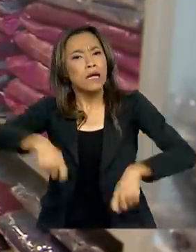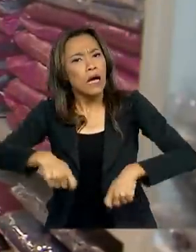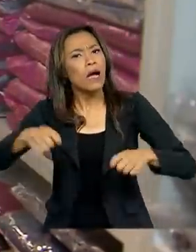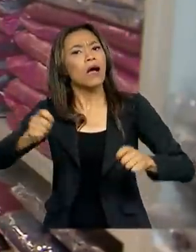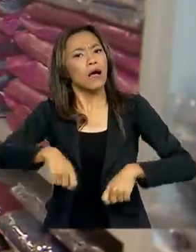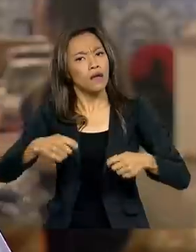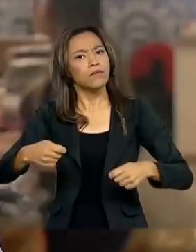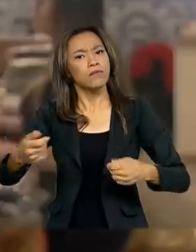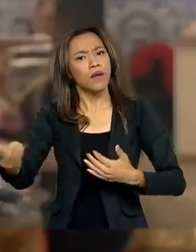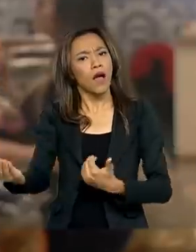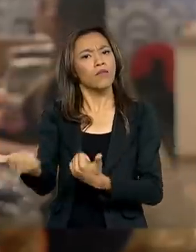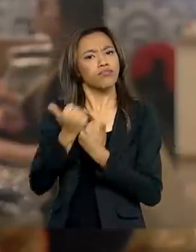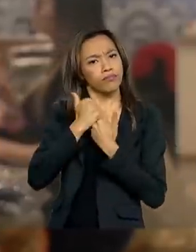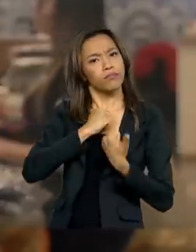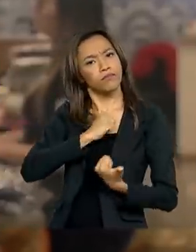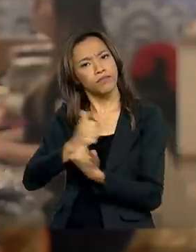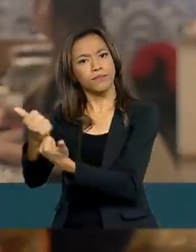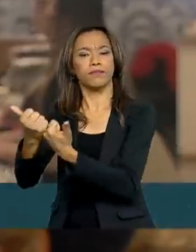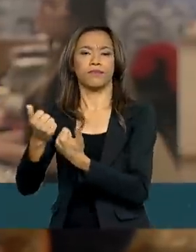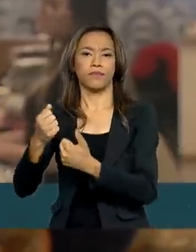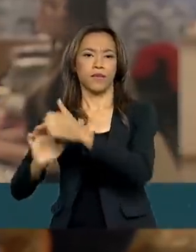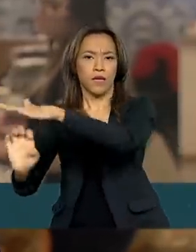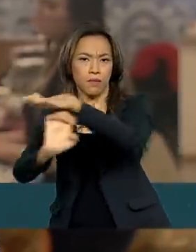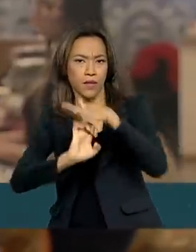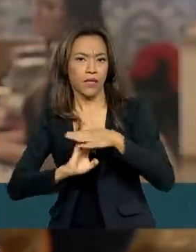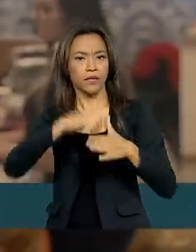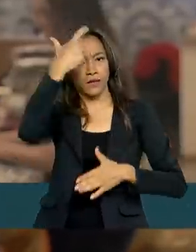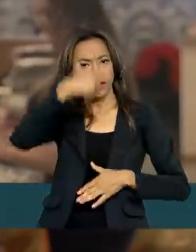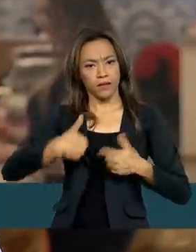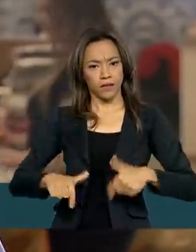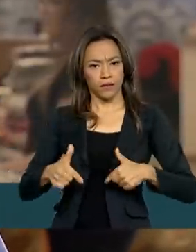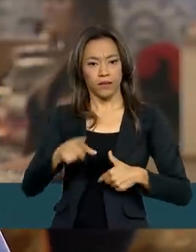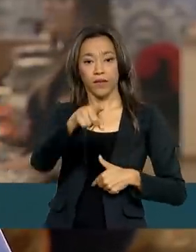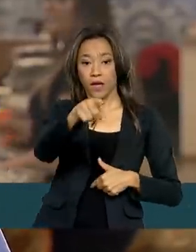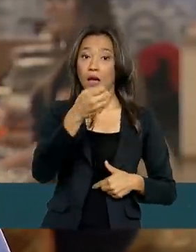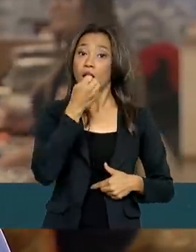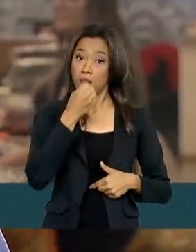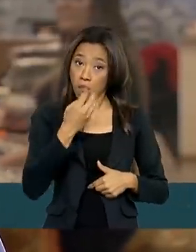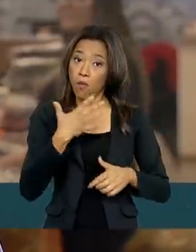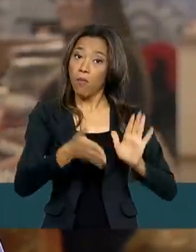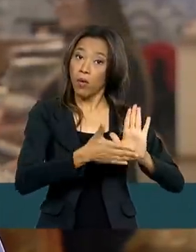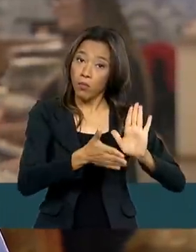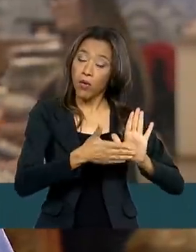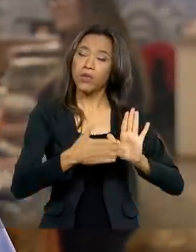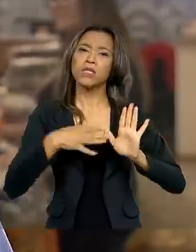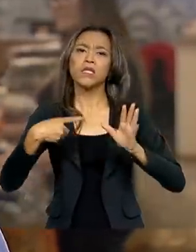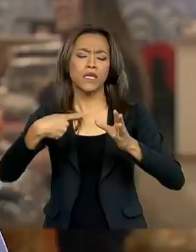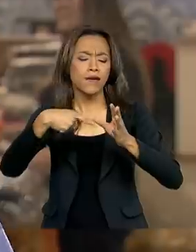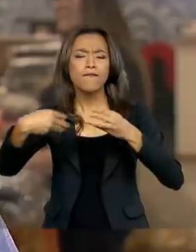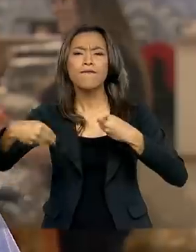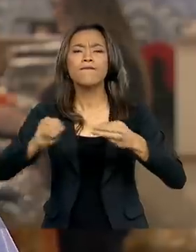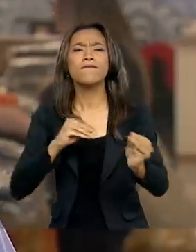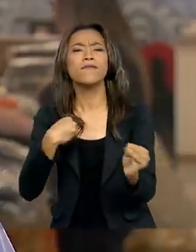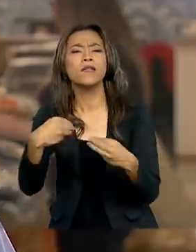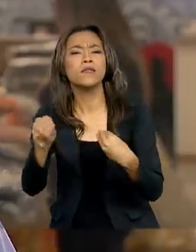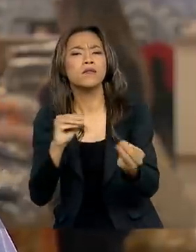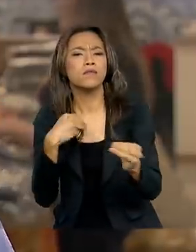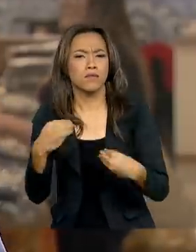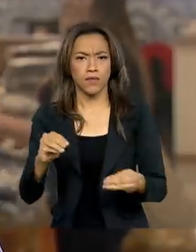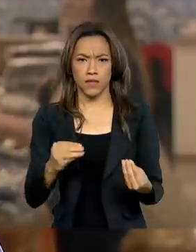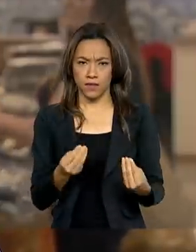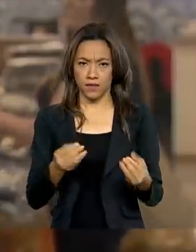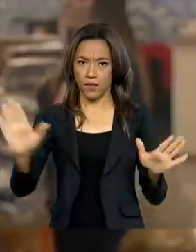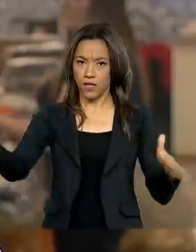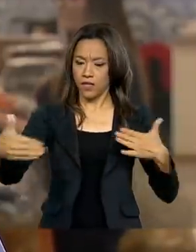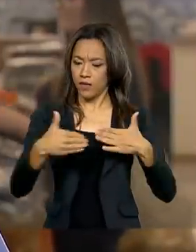e patrões. Sem dúvida é uma medida que vem para contribuir, sim, sem dúvida nenhuma. O dá essa flexibilidade entre patrão e empregado.